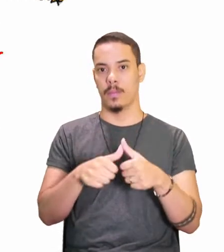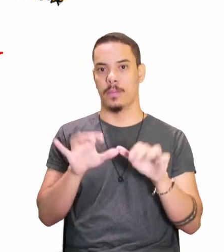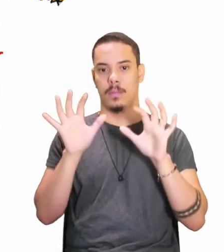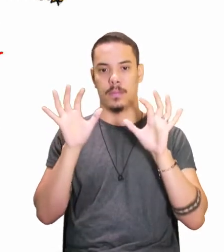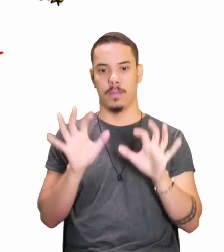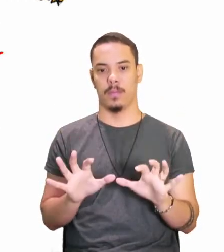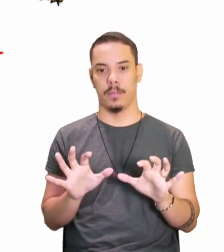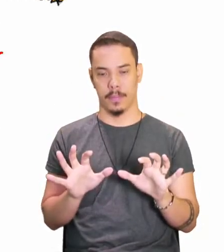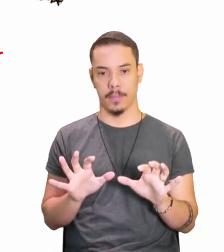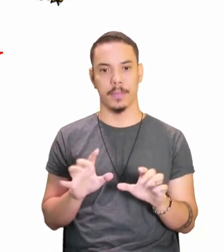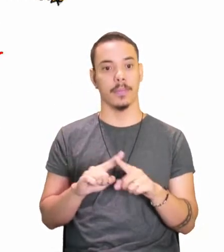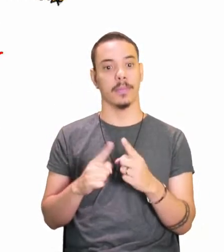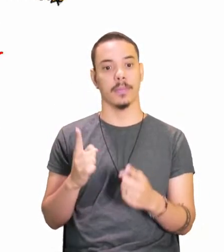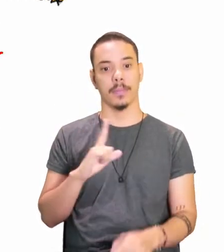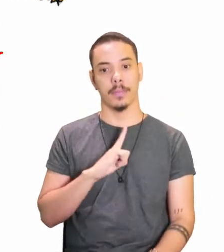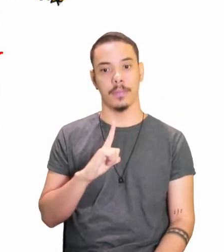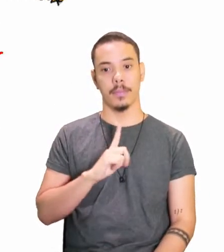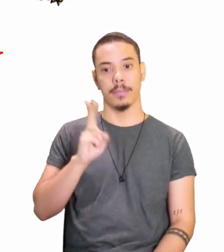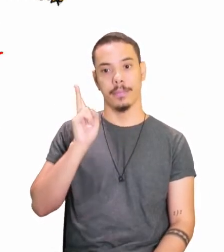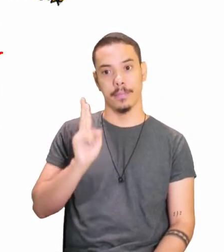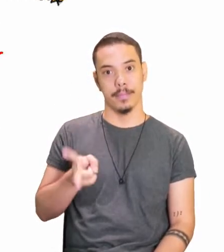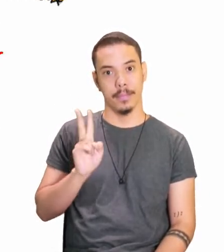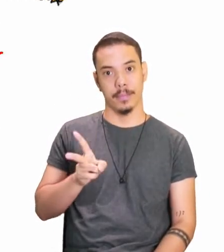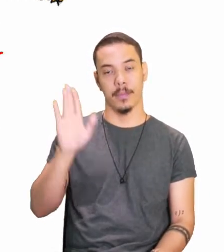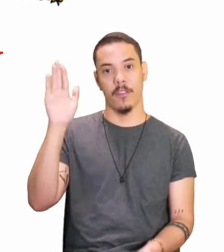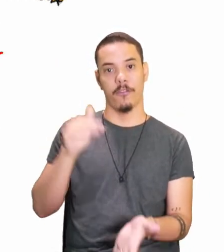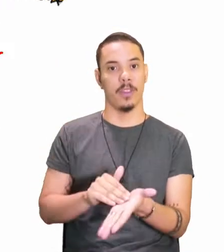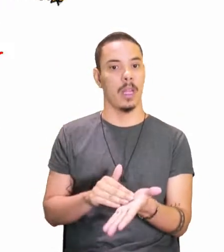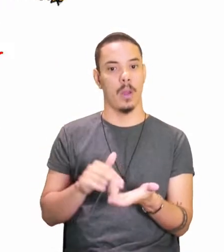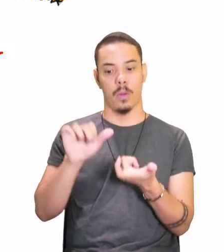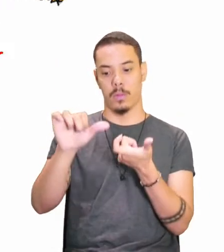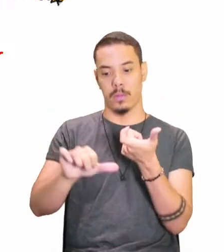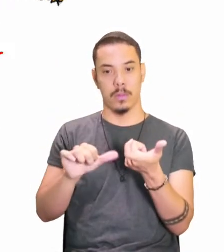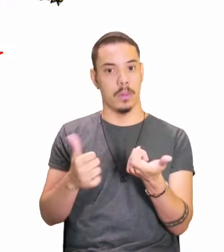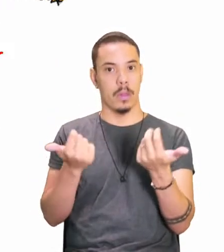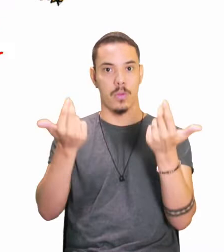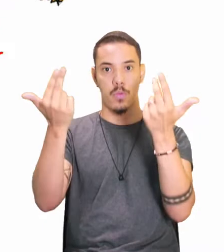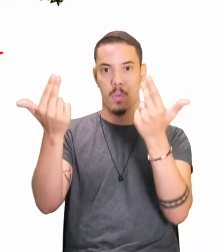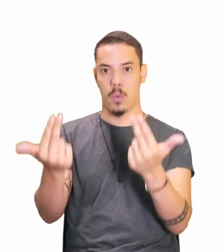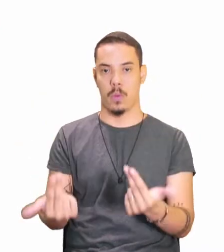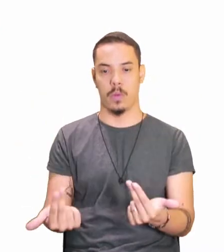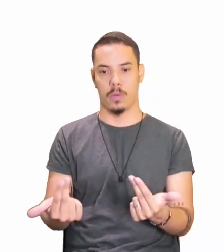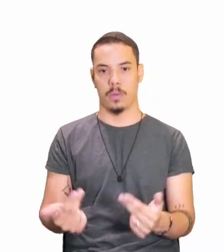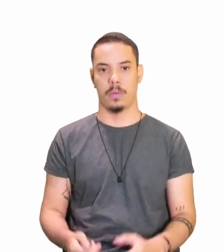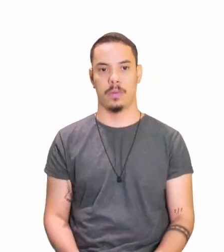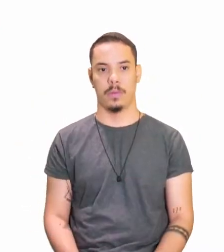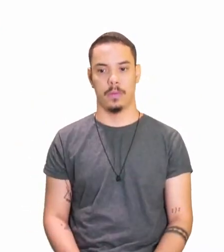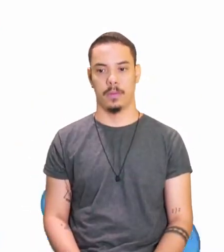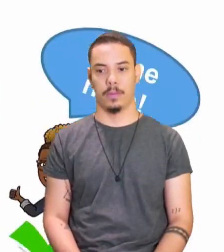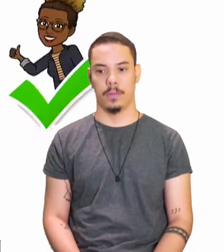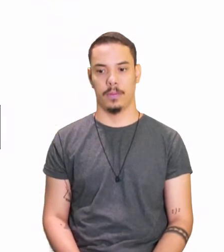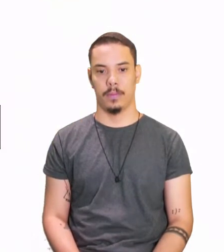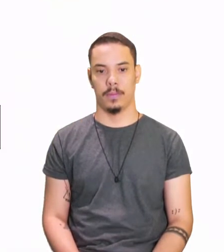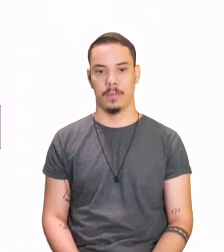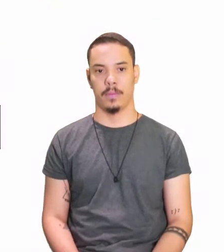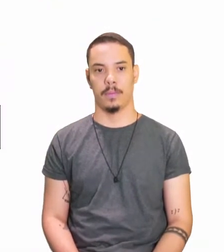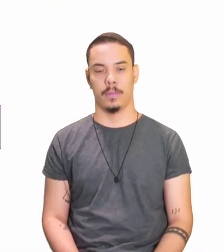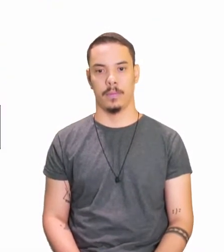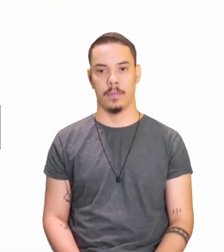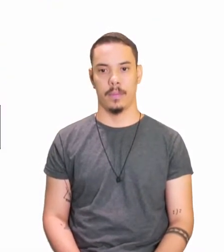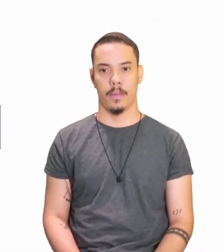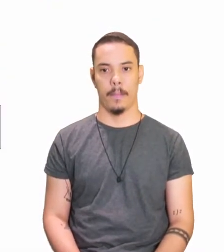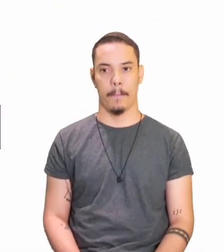terá a mesma terminação, tá bom? Vamos lá, dando sequência aqui.